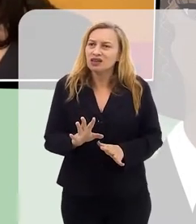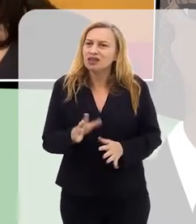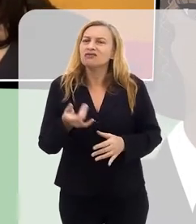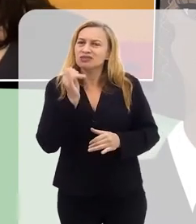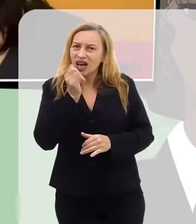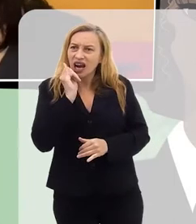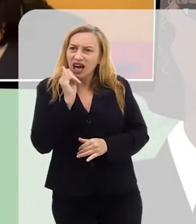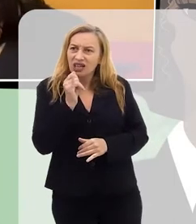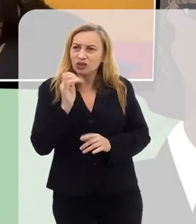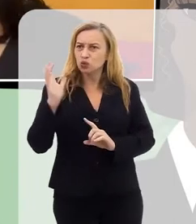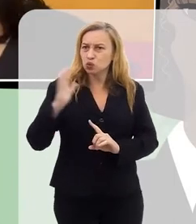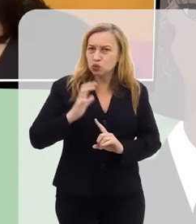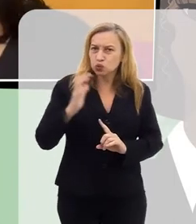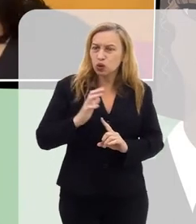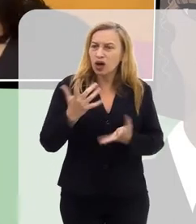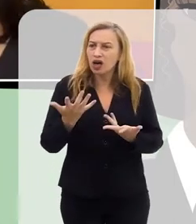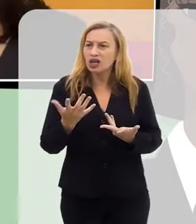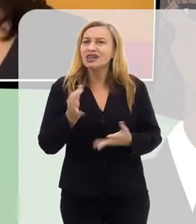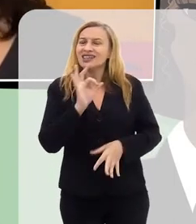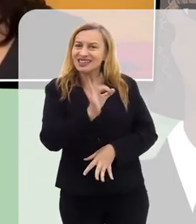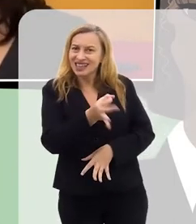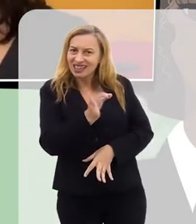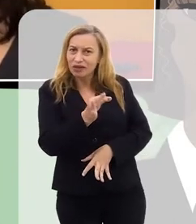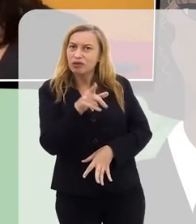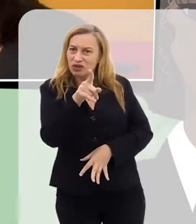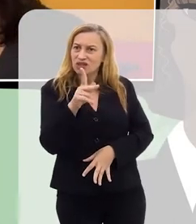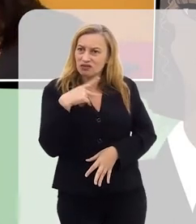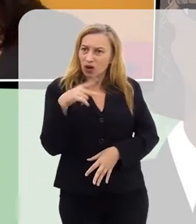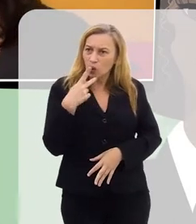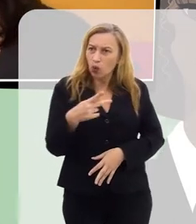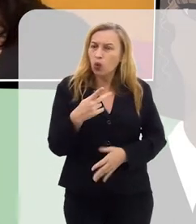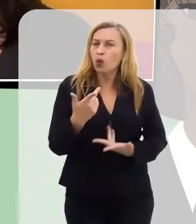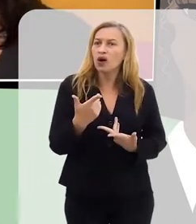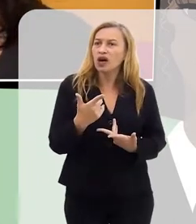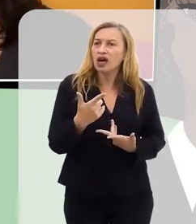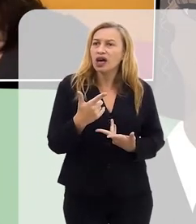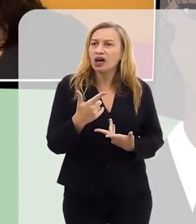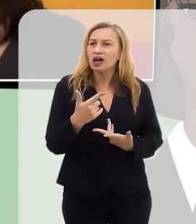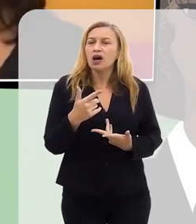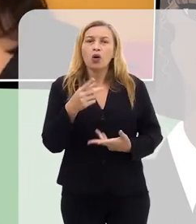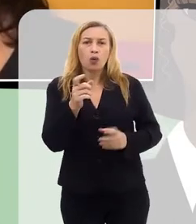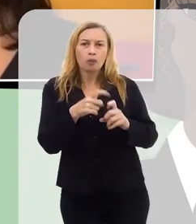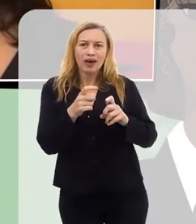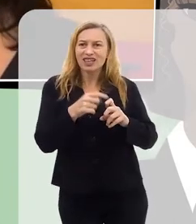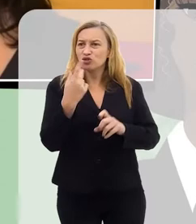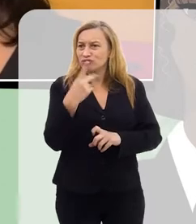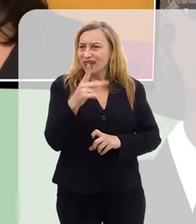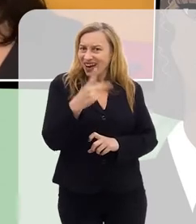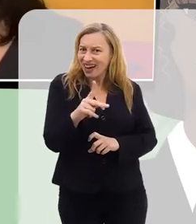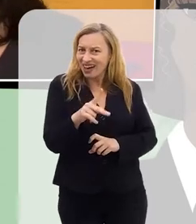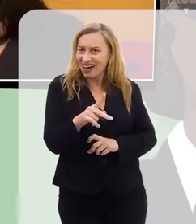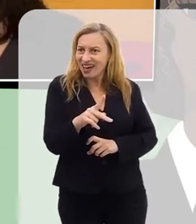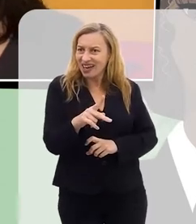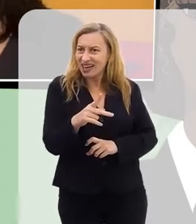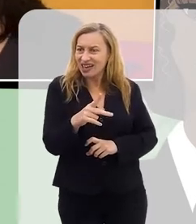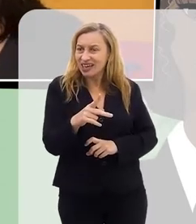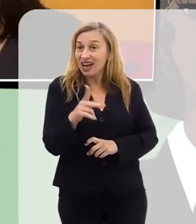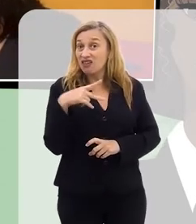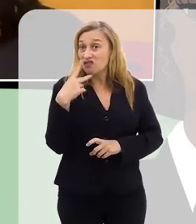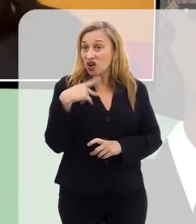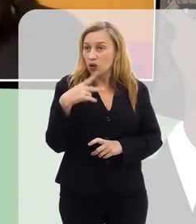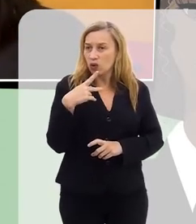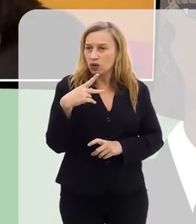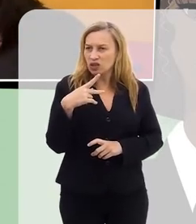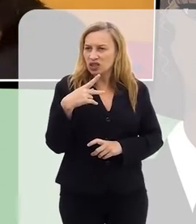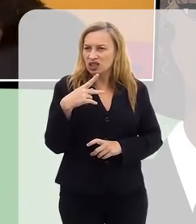relatos dessa influenciadora é que, justamente como você falou, o médico dela, no caso, médico dela, ela